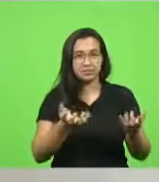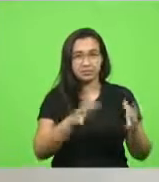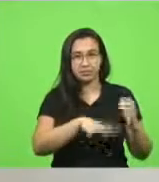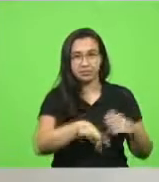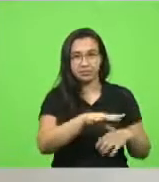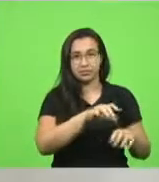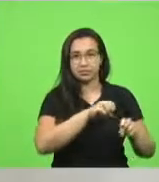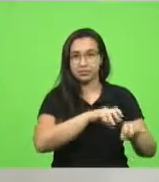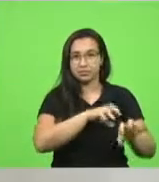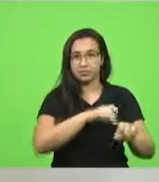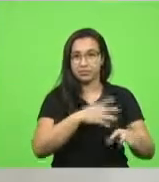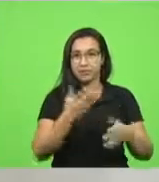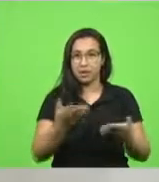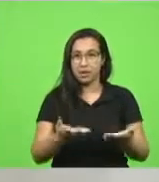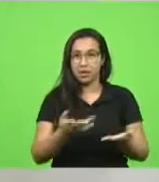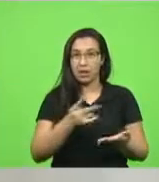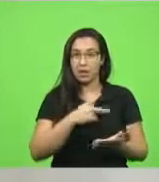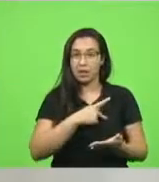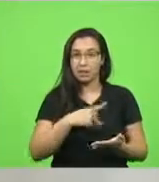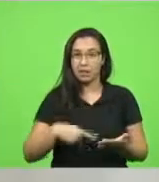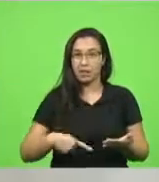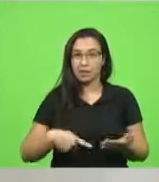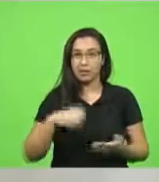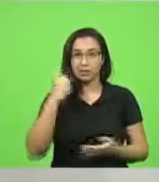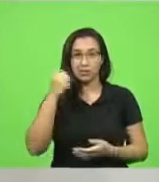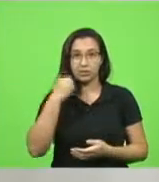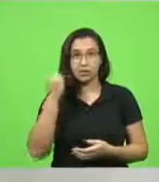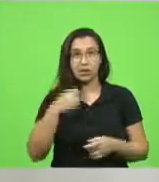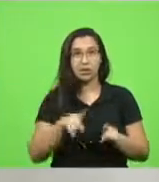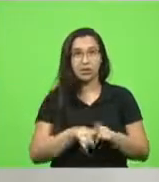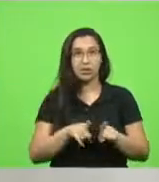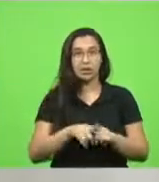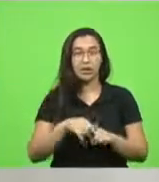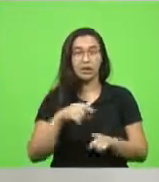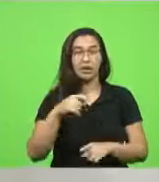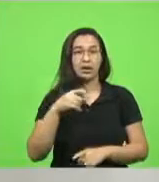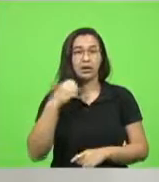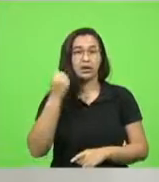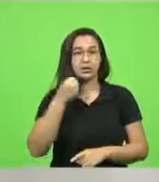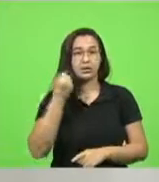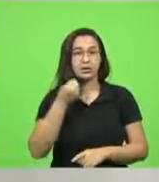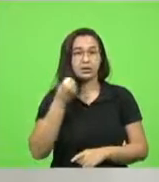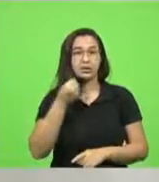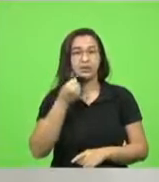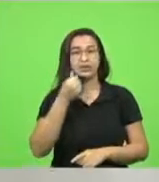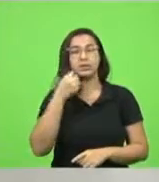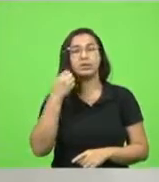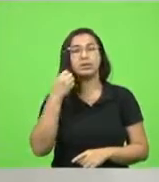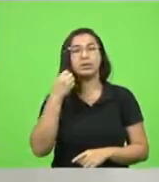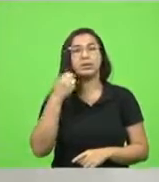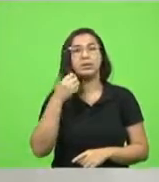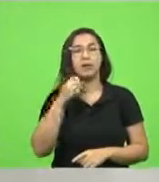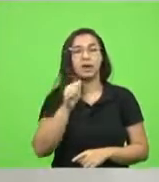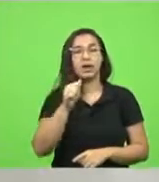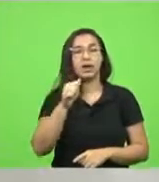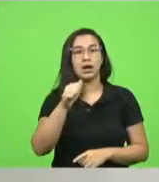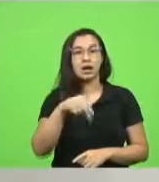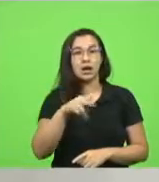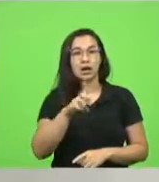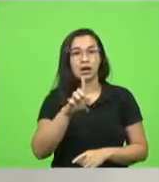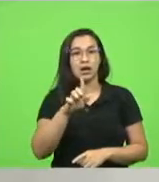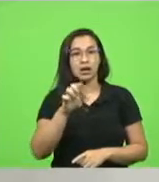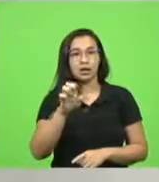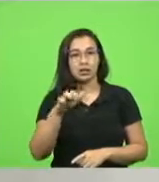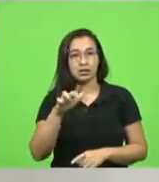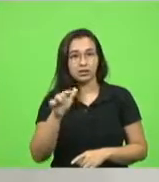presidente do Senado. Nossa deputada federal, Ângela Amin, também defendendo os trabalhadores em